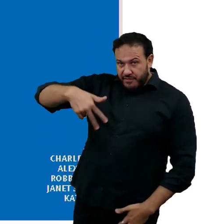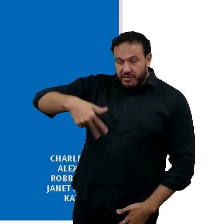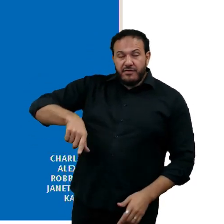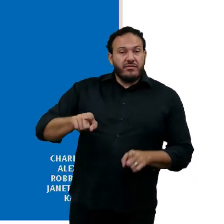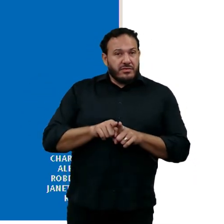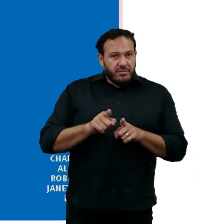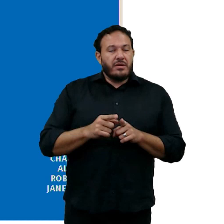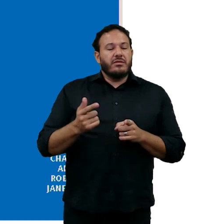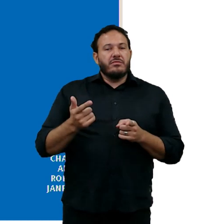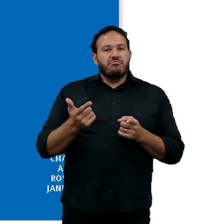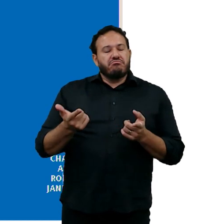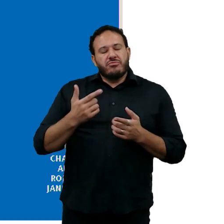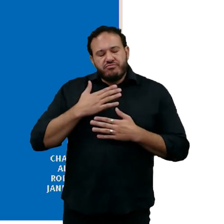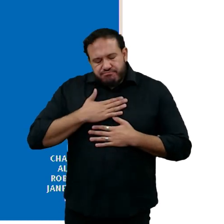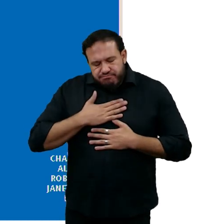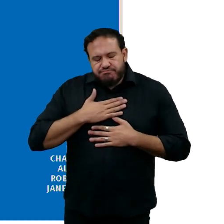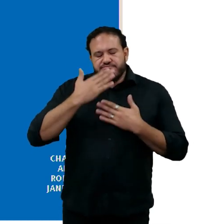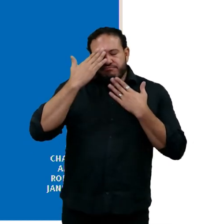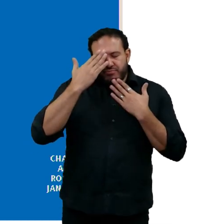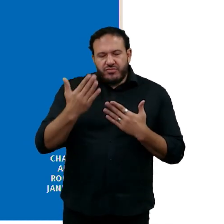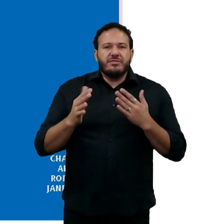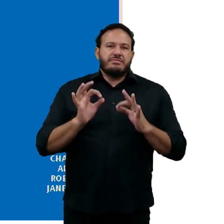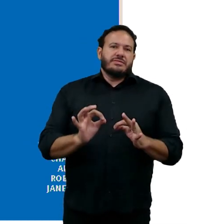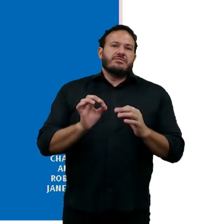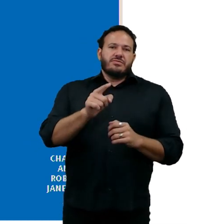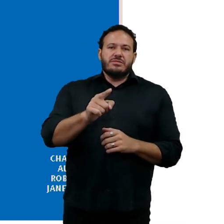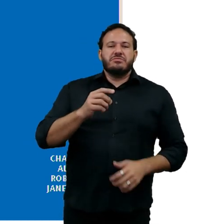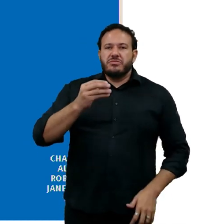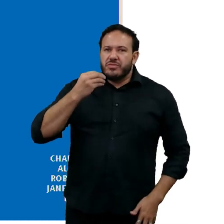Muito grato e é uma experiência muito